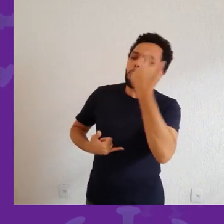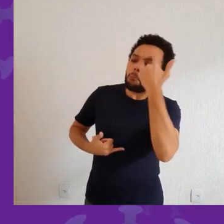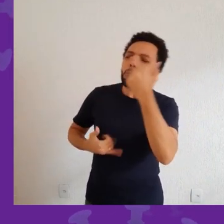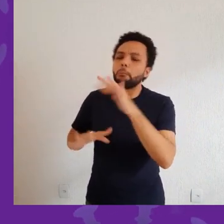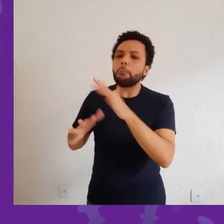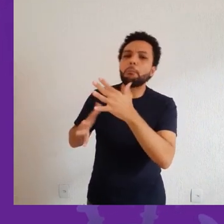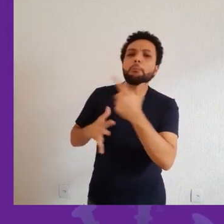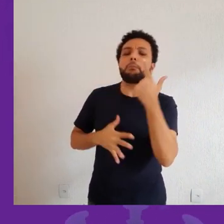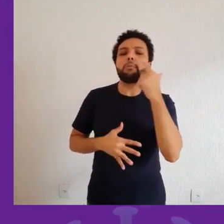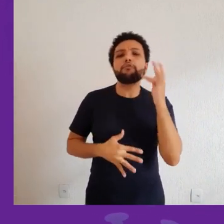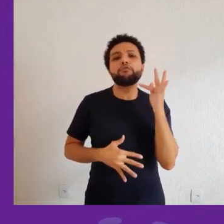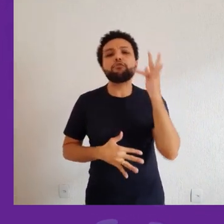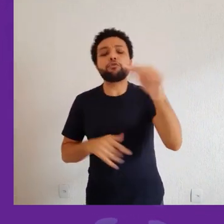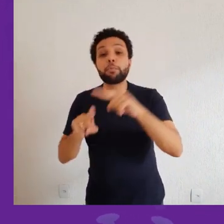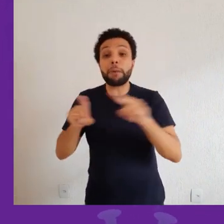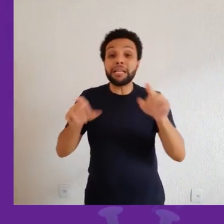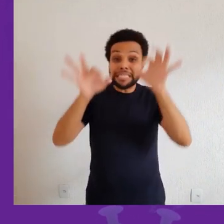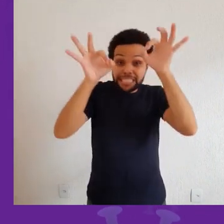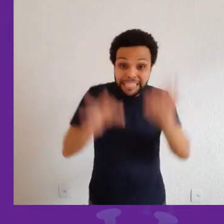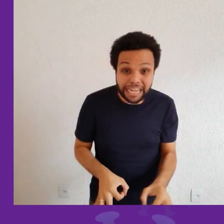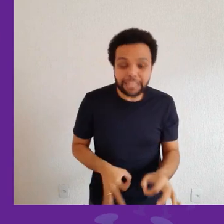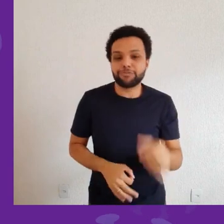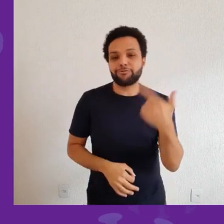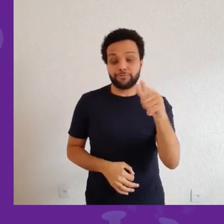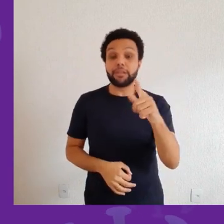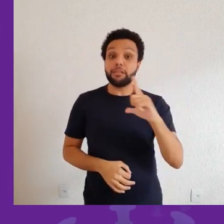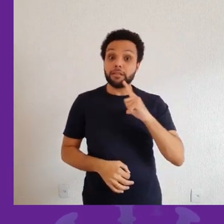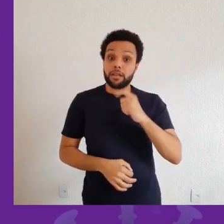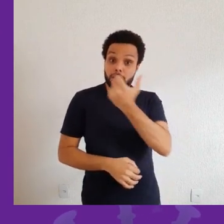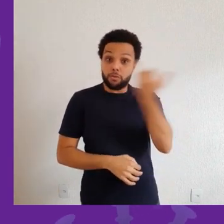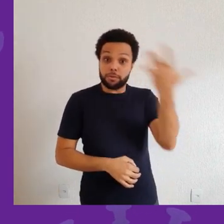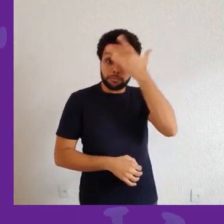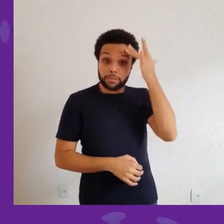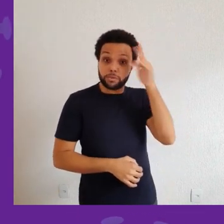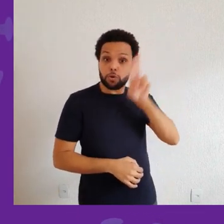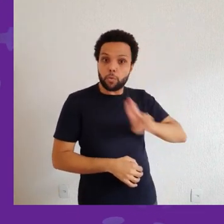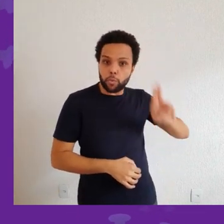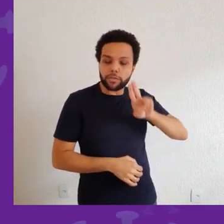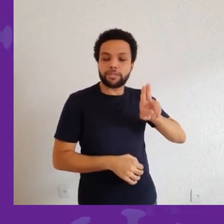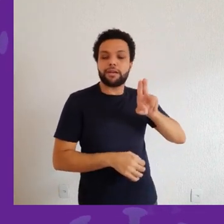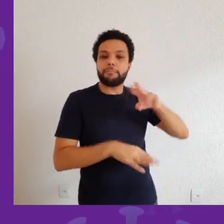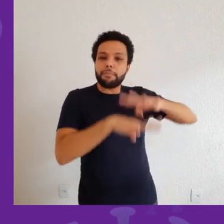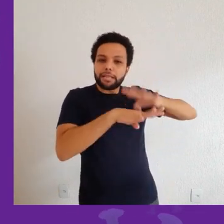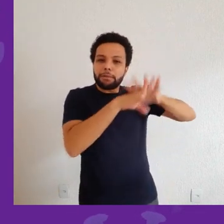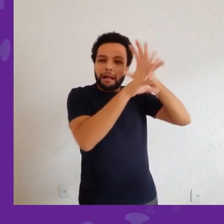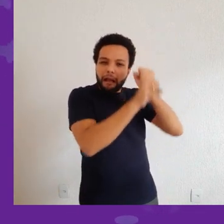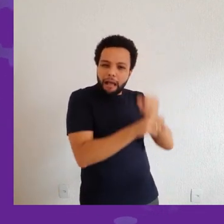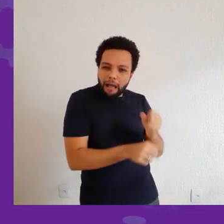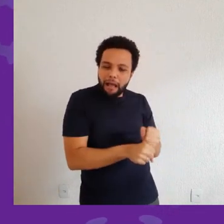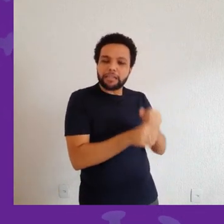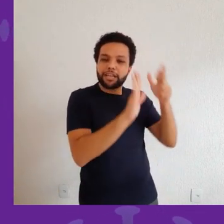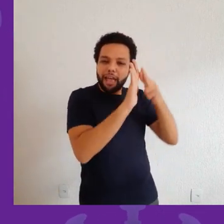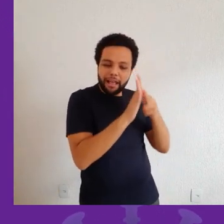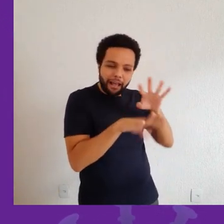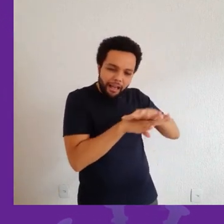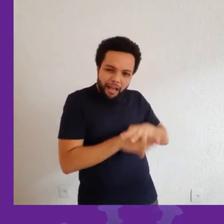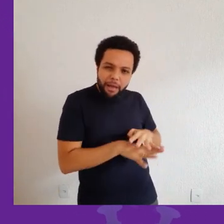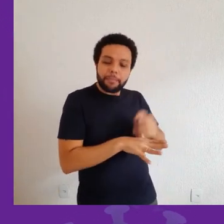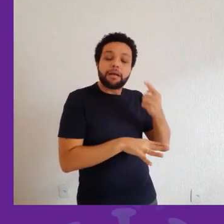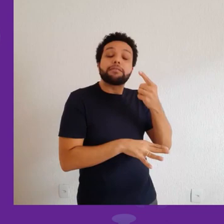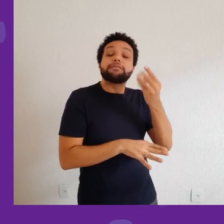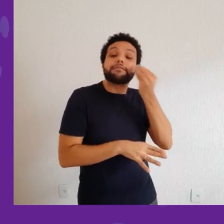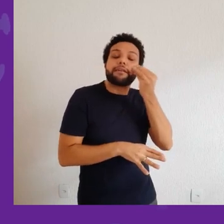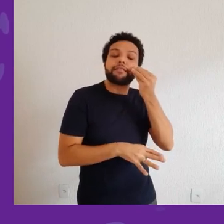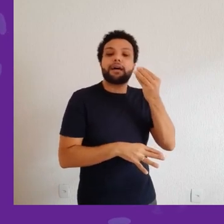mas são previsões muito imprecisas. Tem gente tentando usar vários modelos matemáticos e outros, mas é muito difícil. Até porque